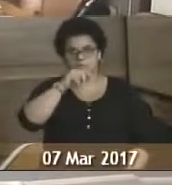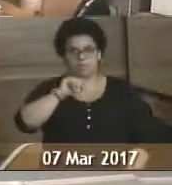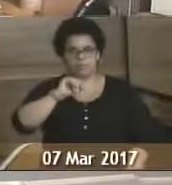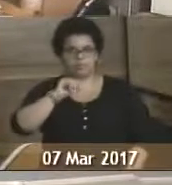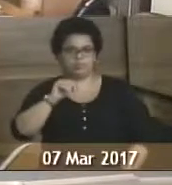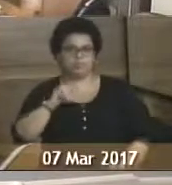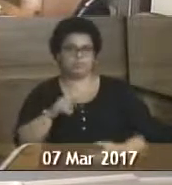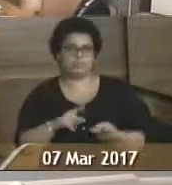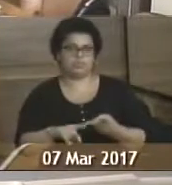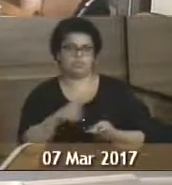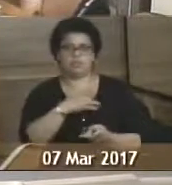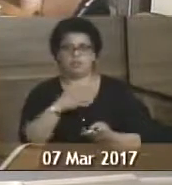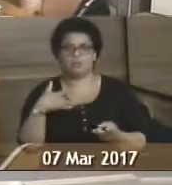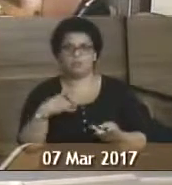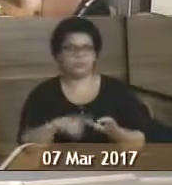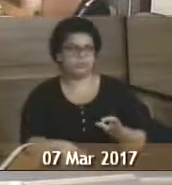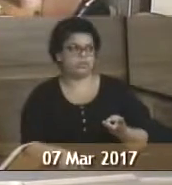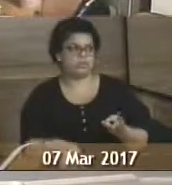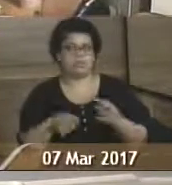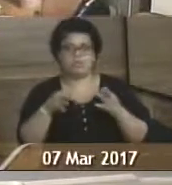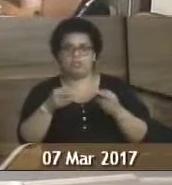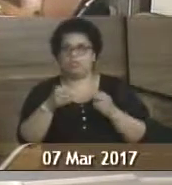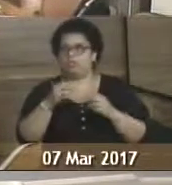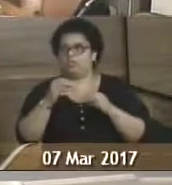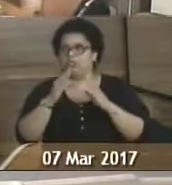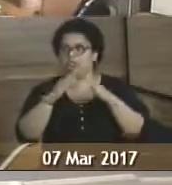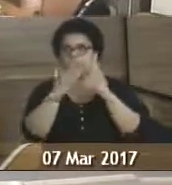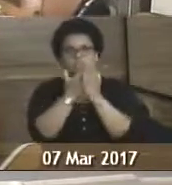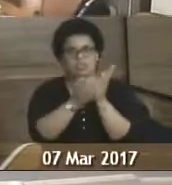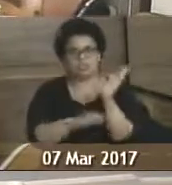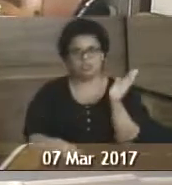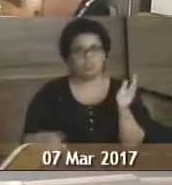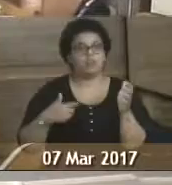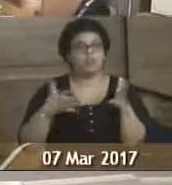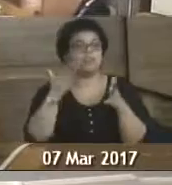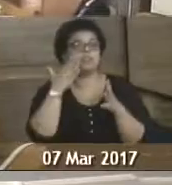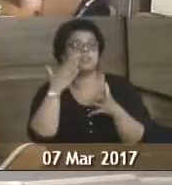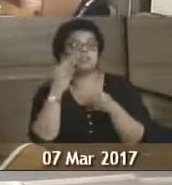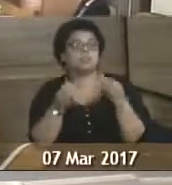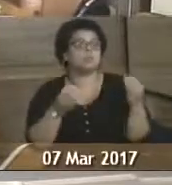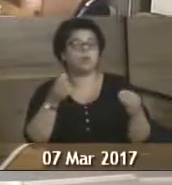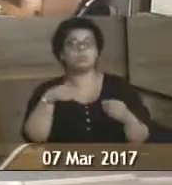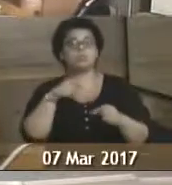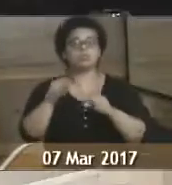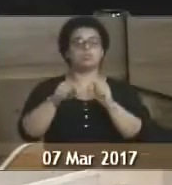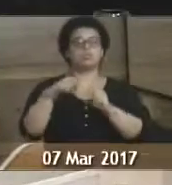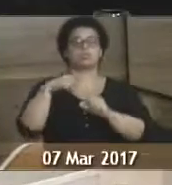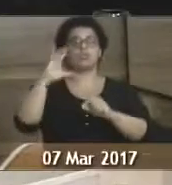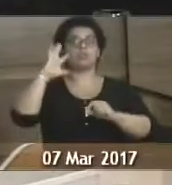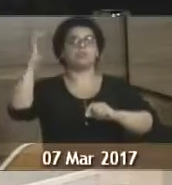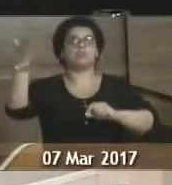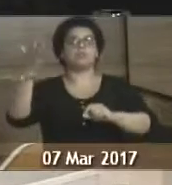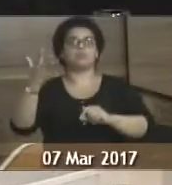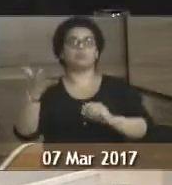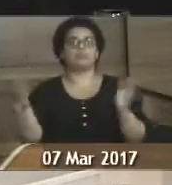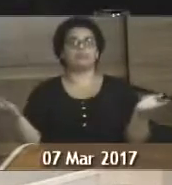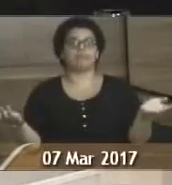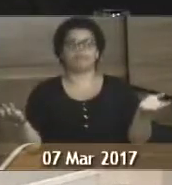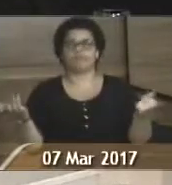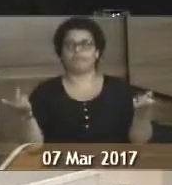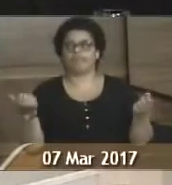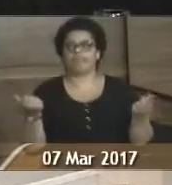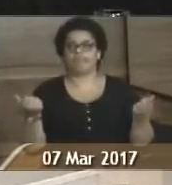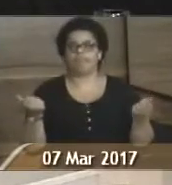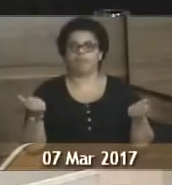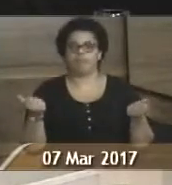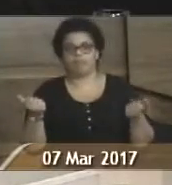sobrecarregar o pós-saúde, vão sobrecarregar o creche. Eu quero saber qual é a contrapartida que essa empresa, engenharia